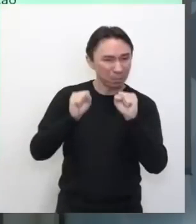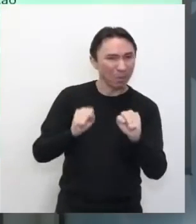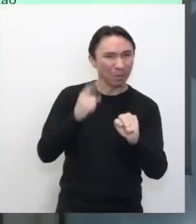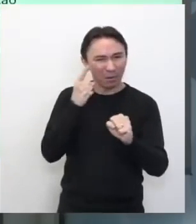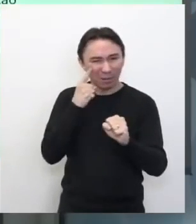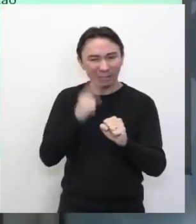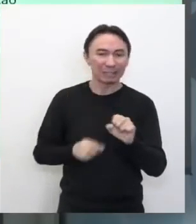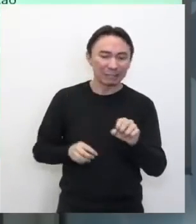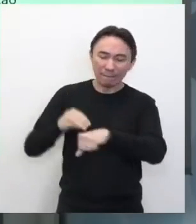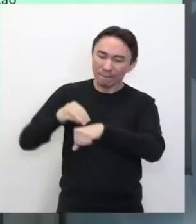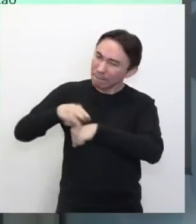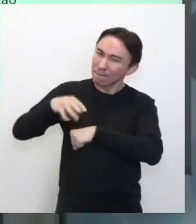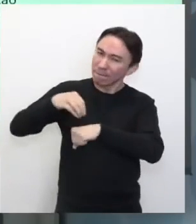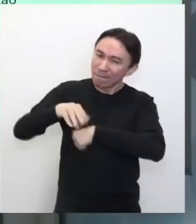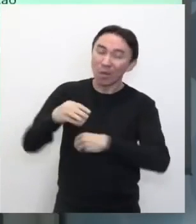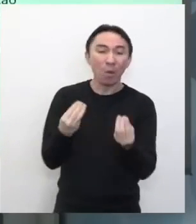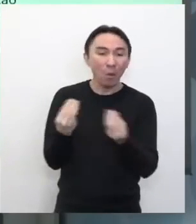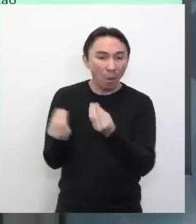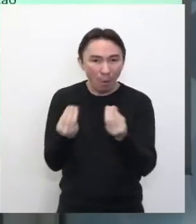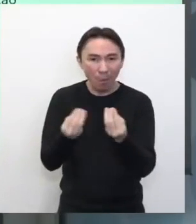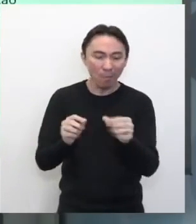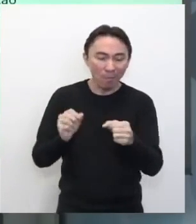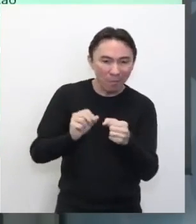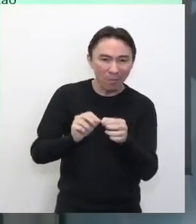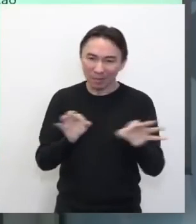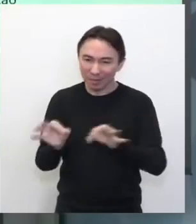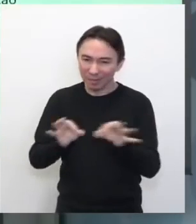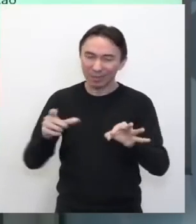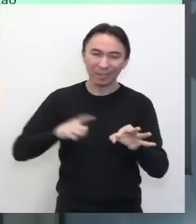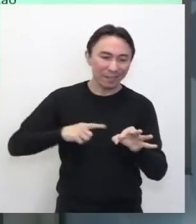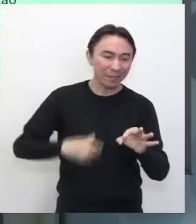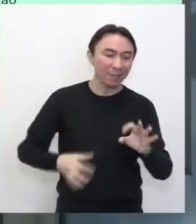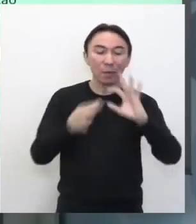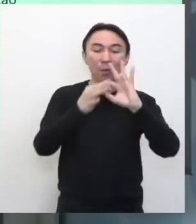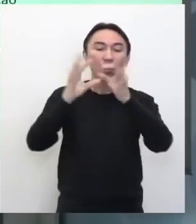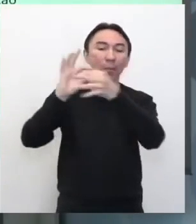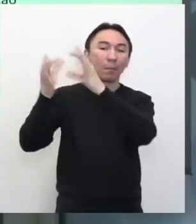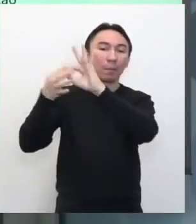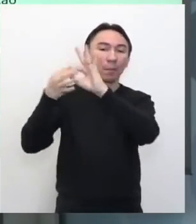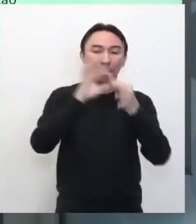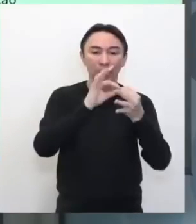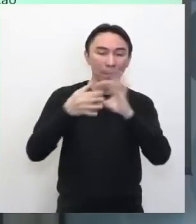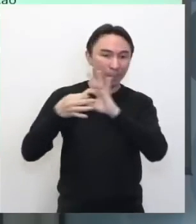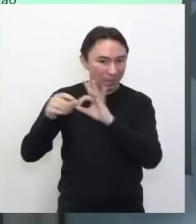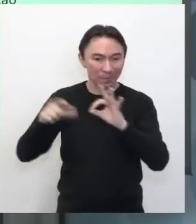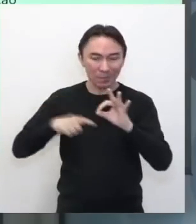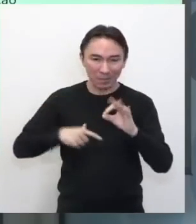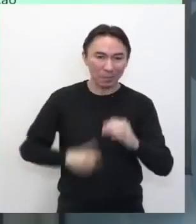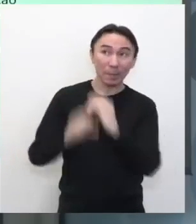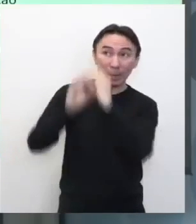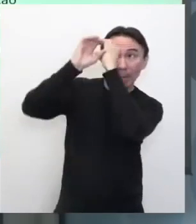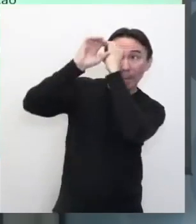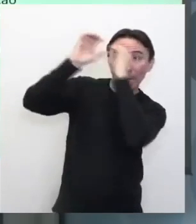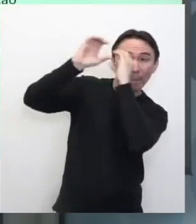construir, que é da Olimpíada Brasileira de Astronomia. Eu quero agradecer também ao João, que cedeu também as direitas para a gente